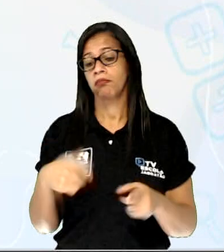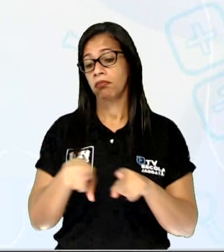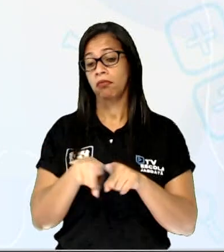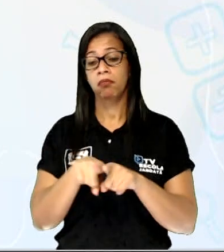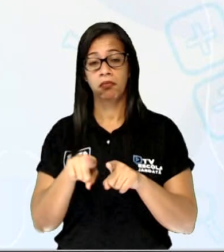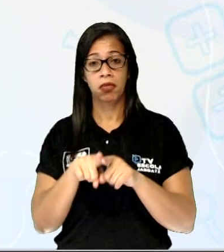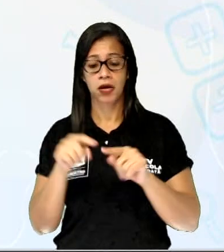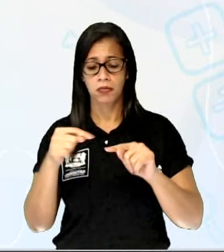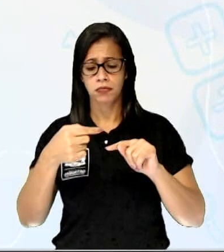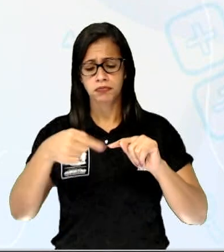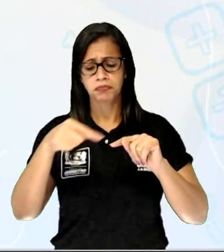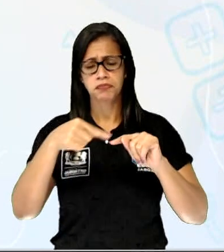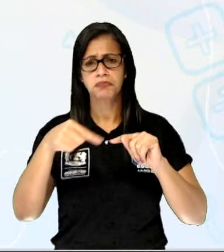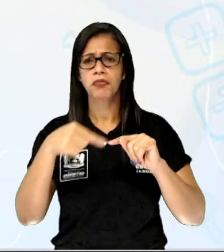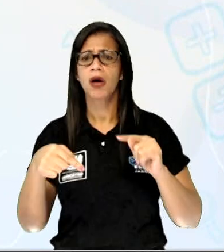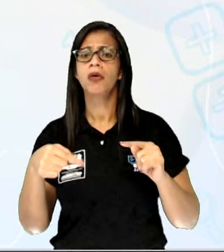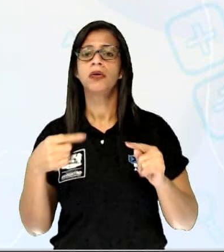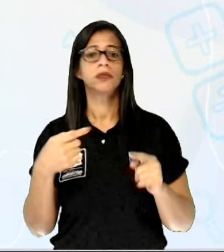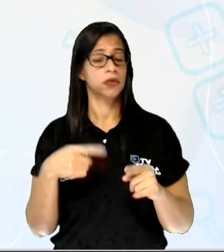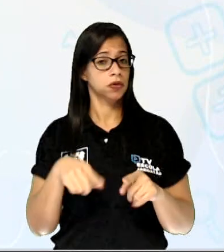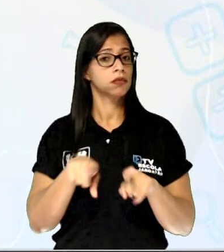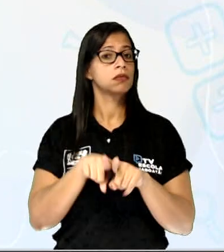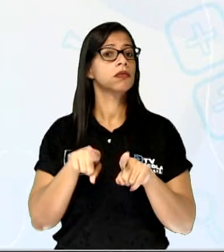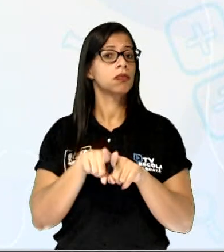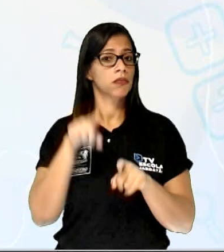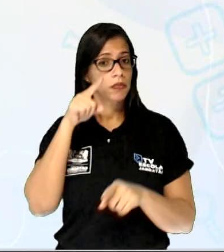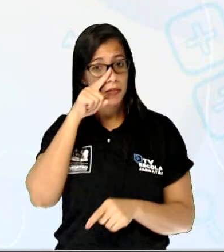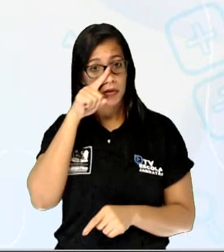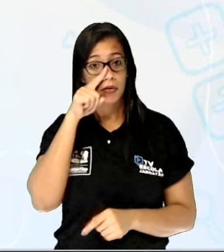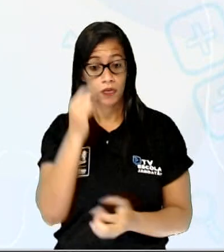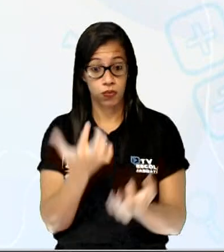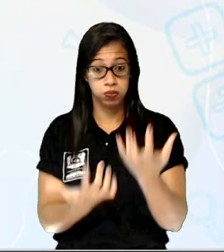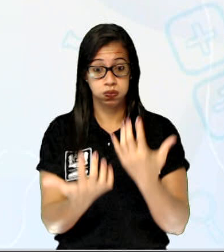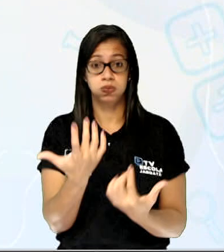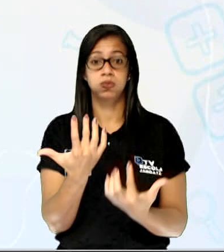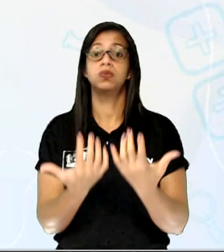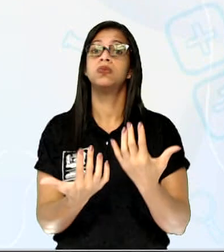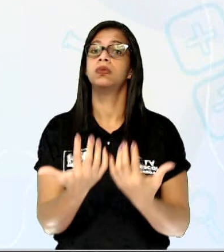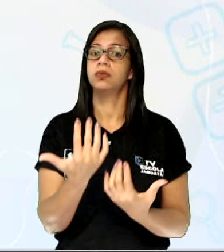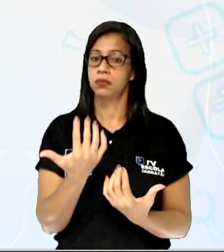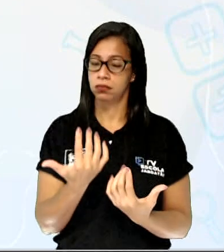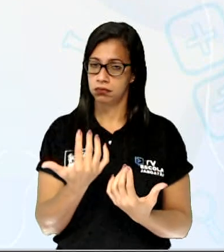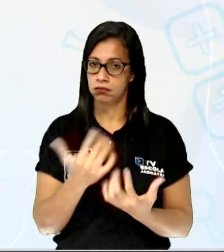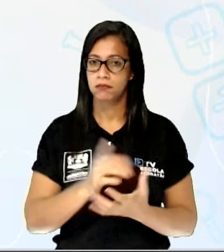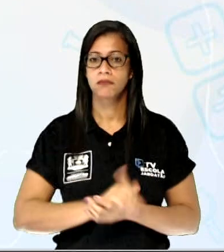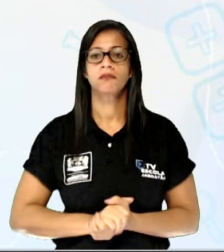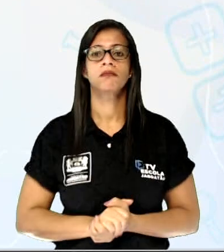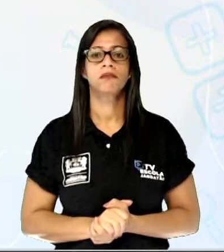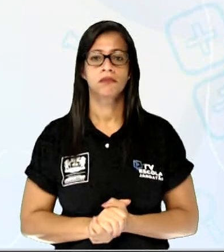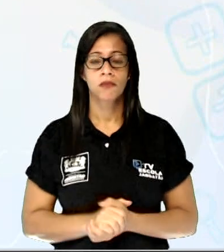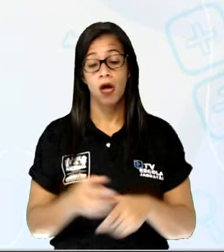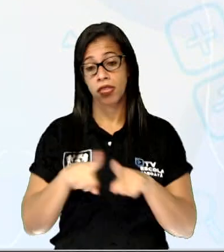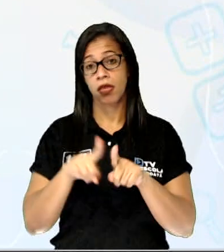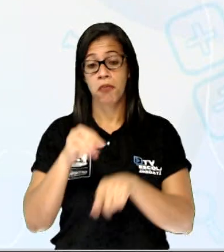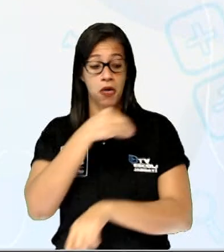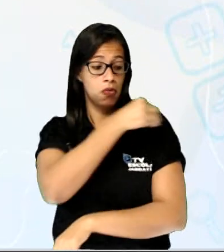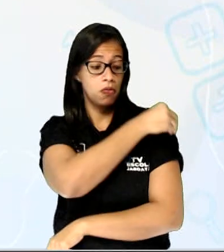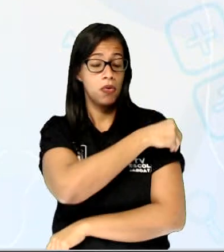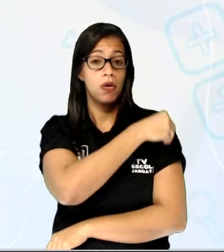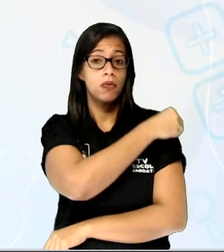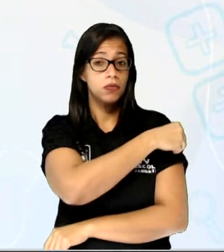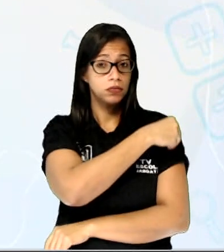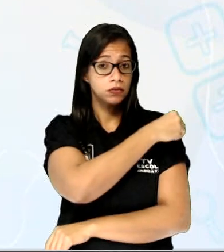materiais, eles também são materiais inflamáveis e outros, né? E o álcool que hoje está sendo, né? Nosso